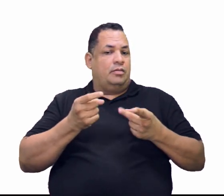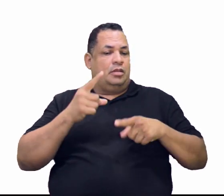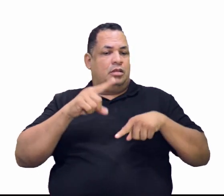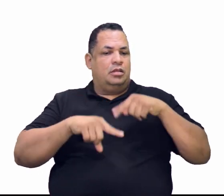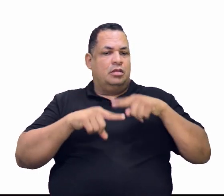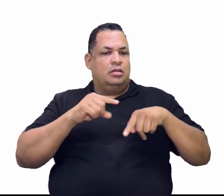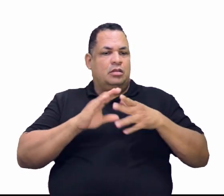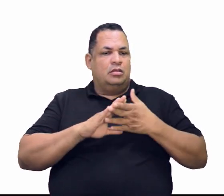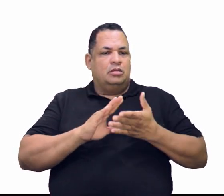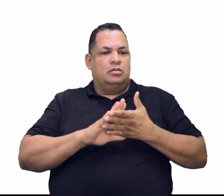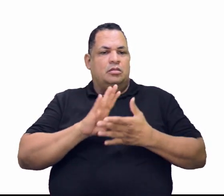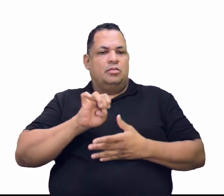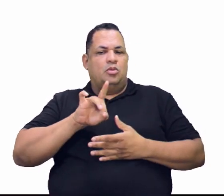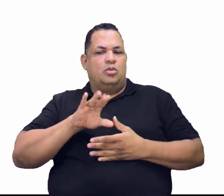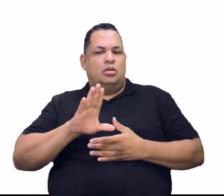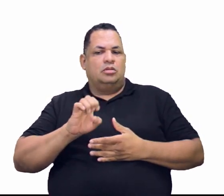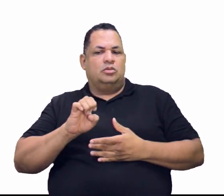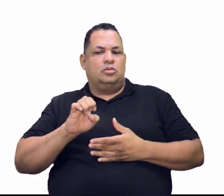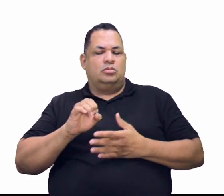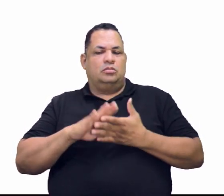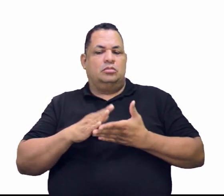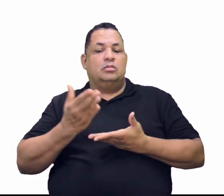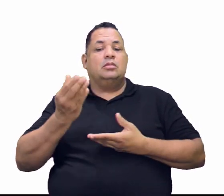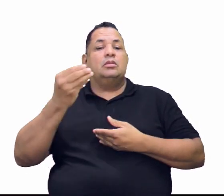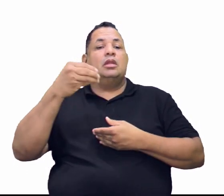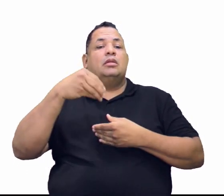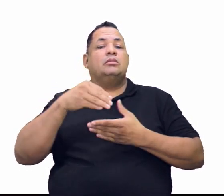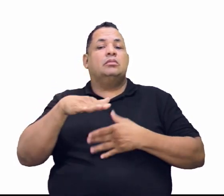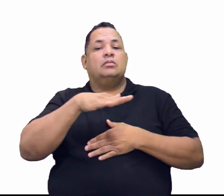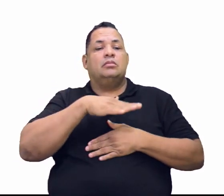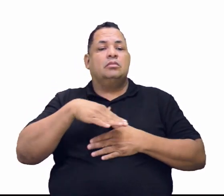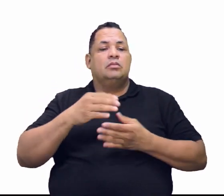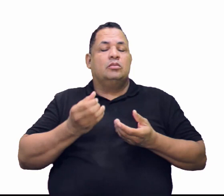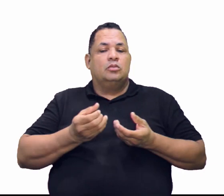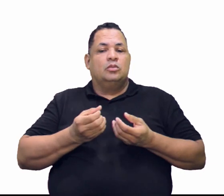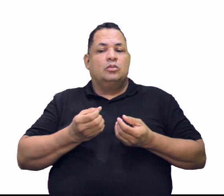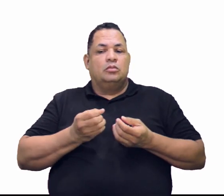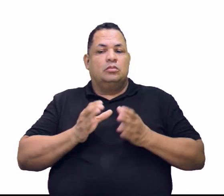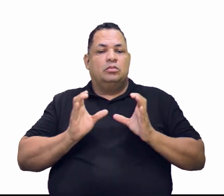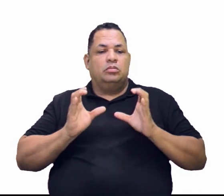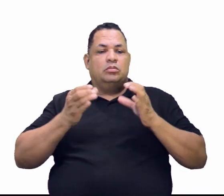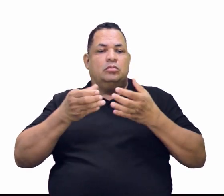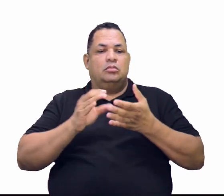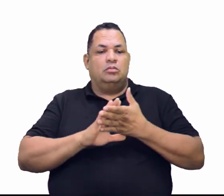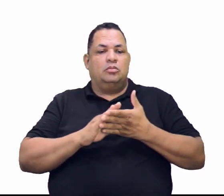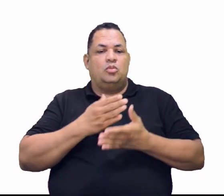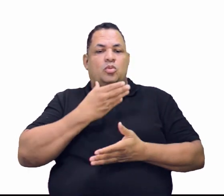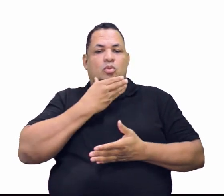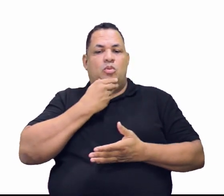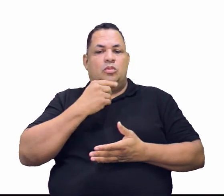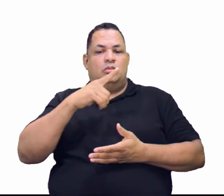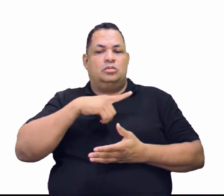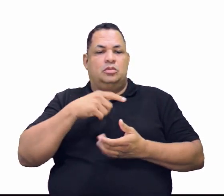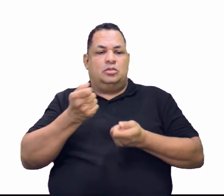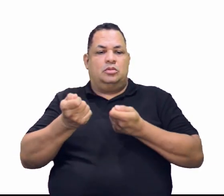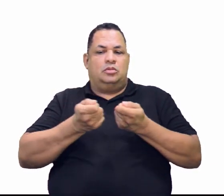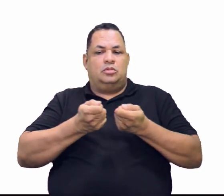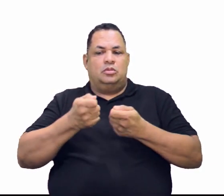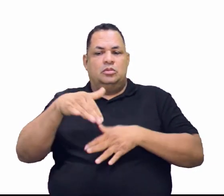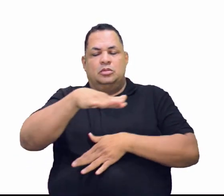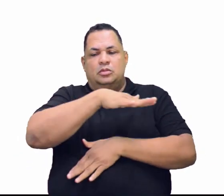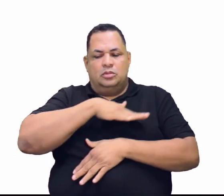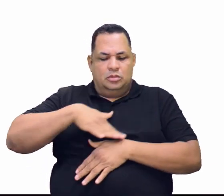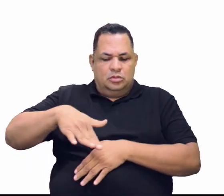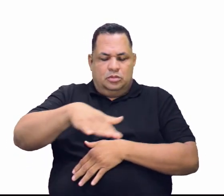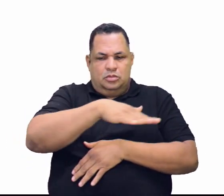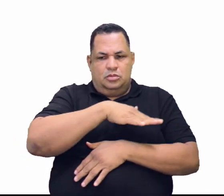vendido na boca do garimpo. Lá mesmo. Para os grupos de garimpeiros que detinham o controle